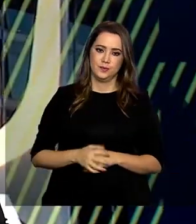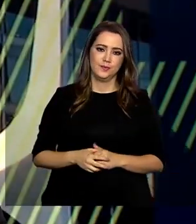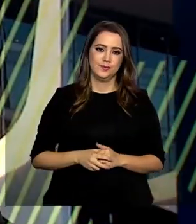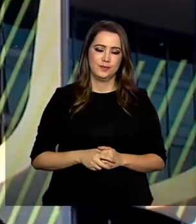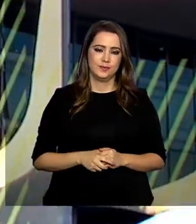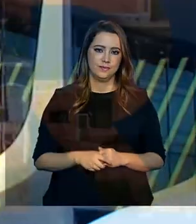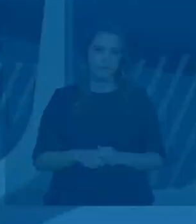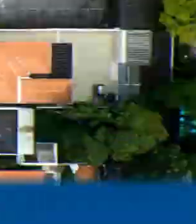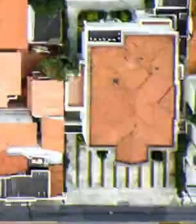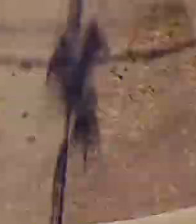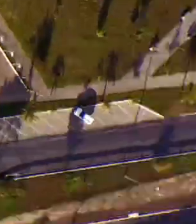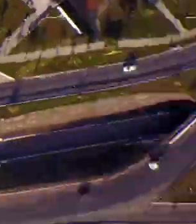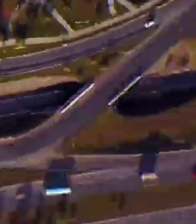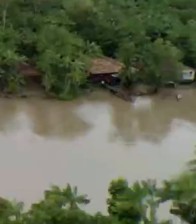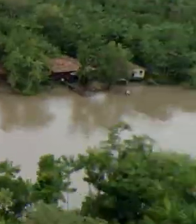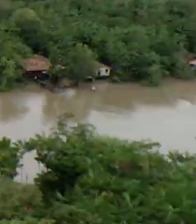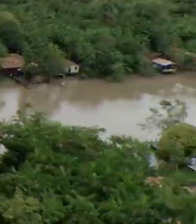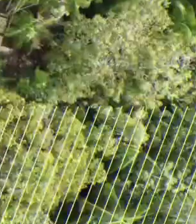próxima edição.